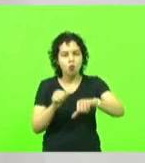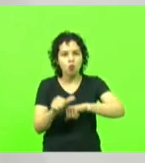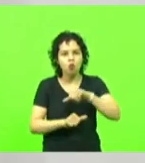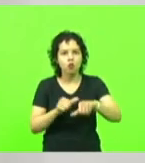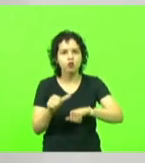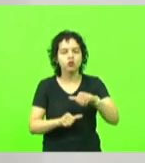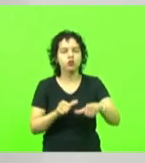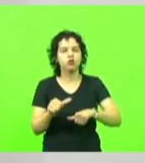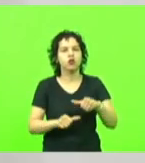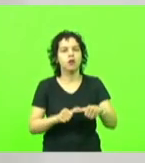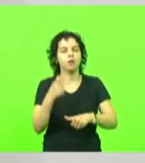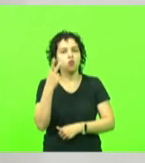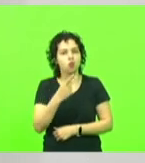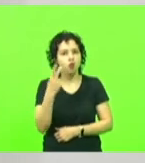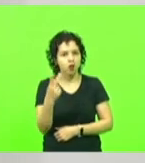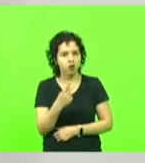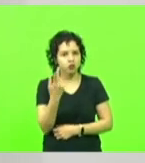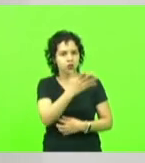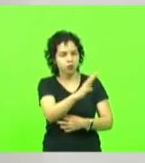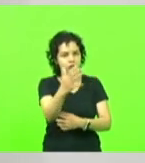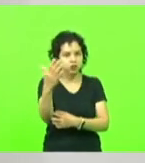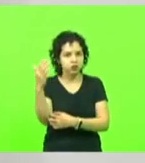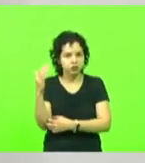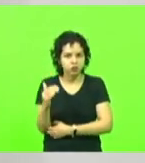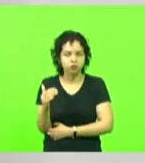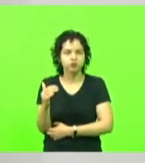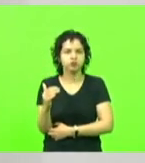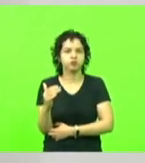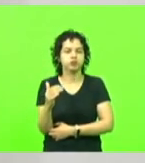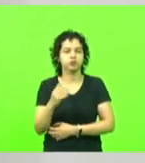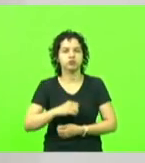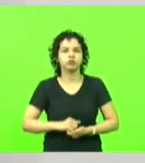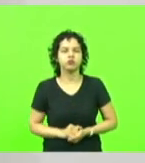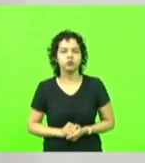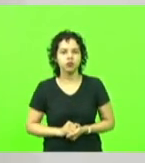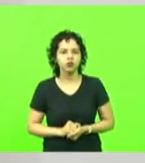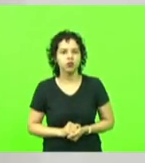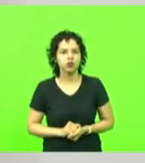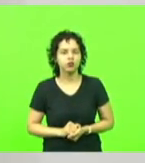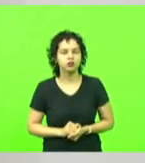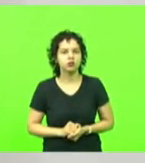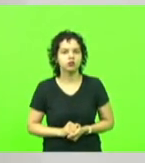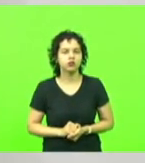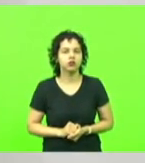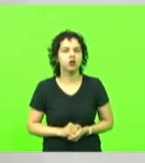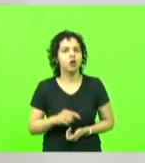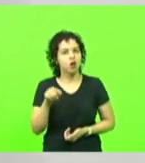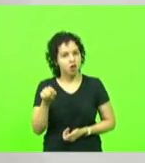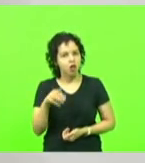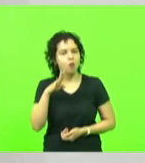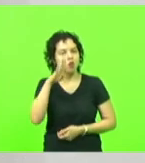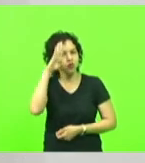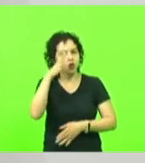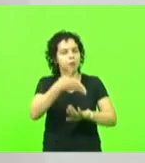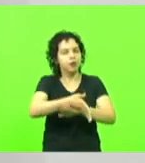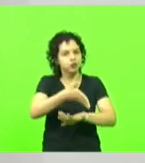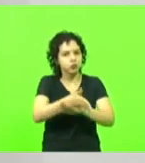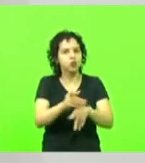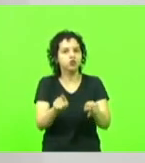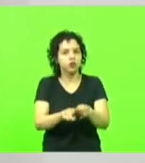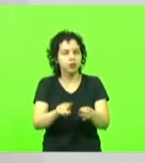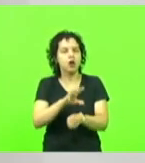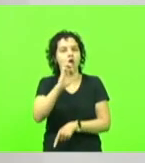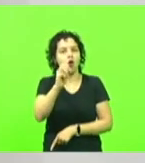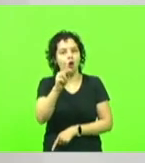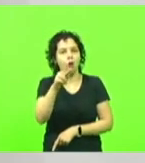prazo não é nada otimista. Bolsonaro sequer participou pessoalmente da COP26. Os quase três